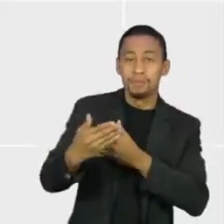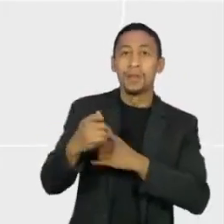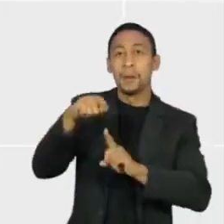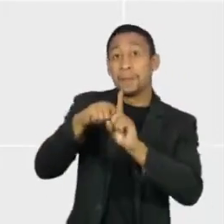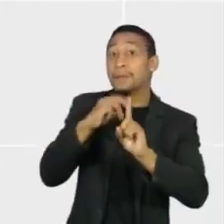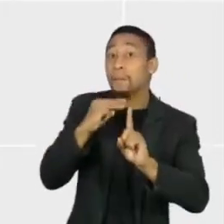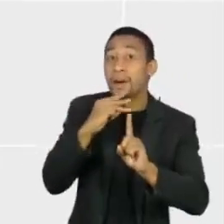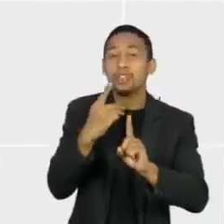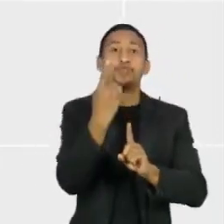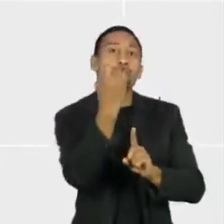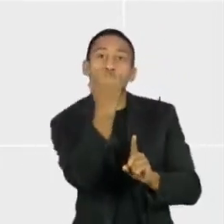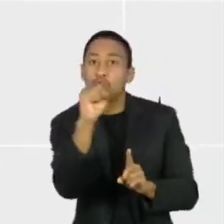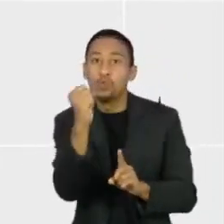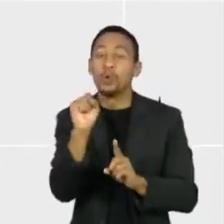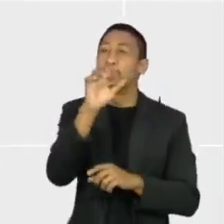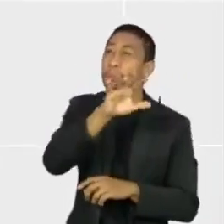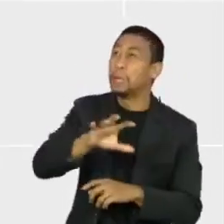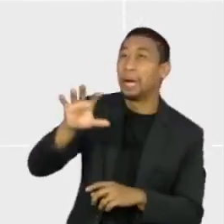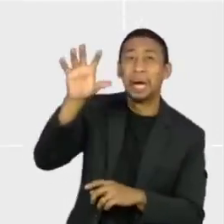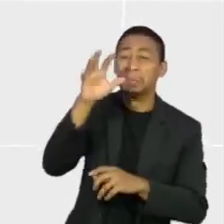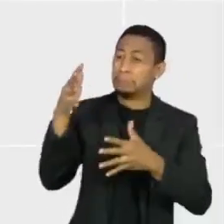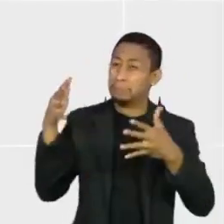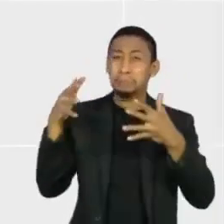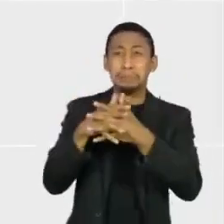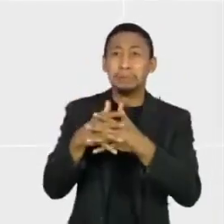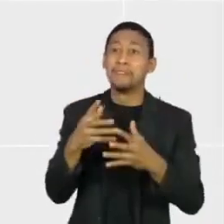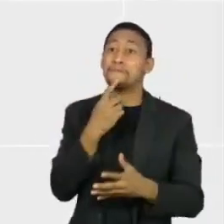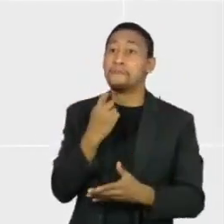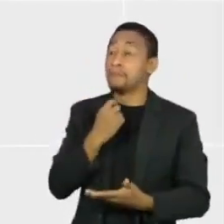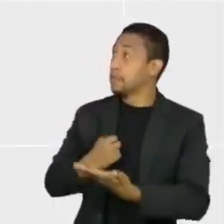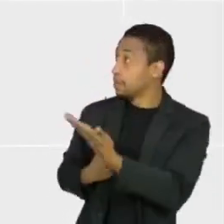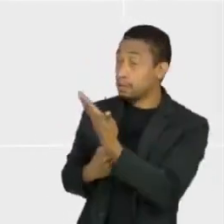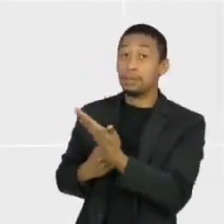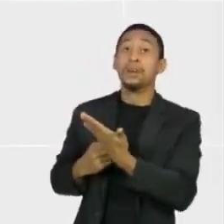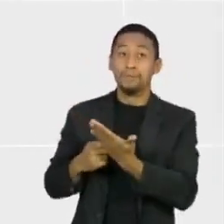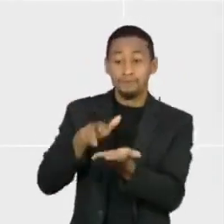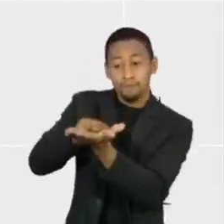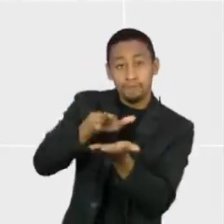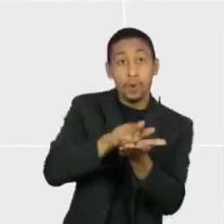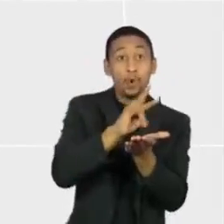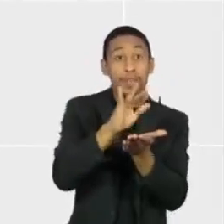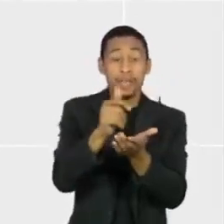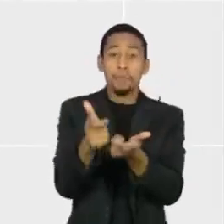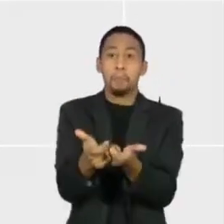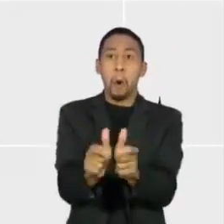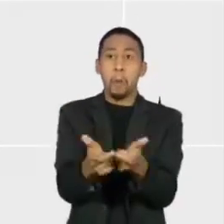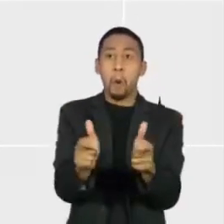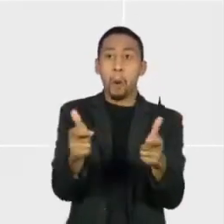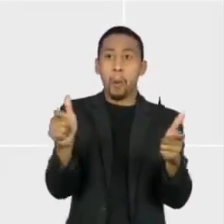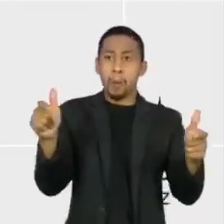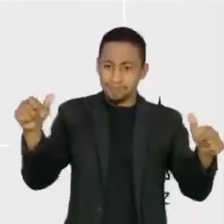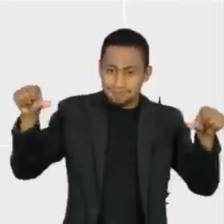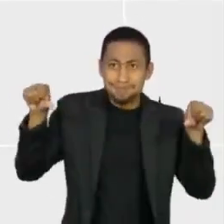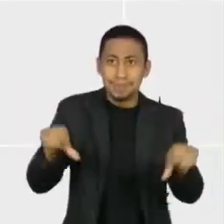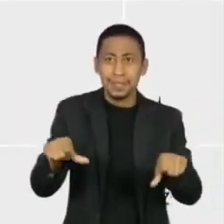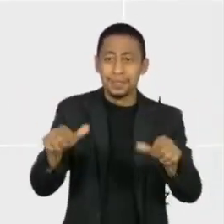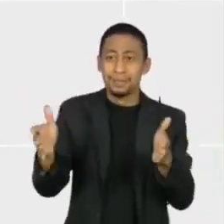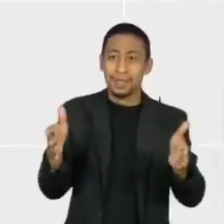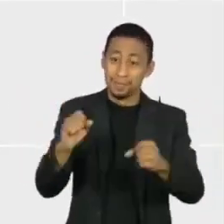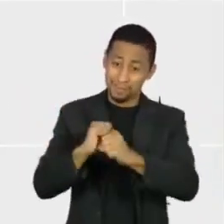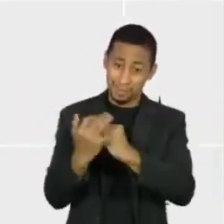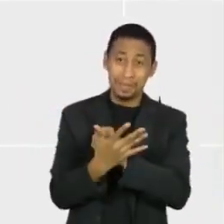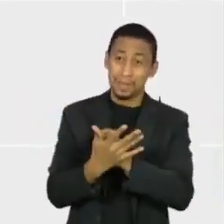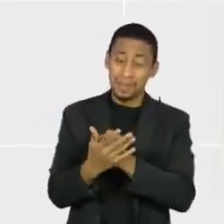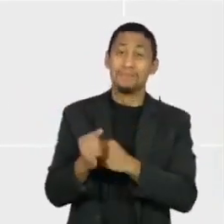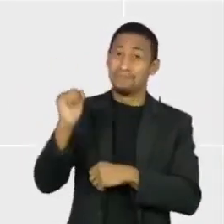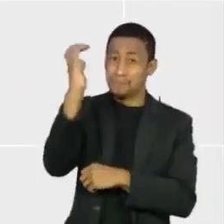Distrito Federal. A taxa de ocupação dos leitos de UTI continuou a subir até atingir o pior momento da pandemia, com praticamente